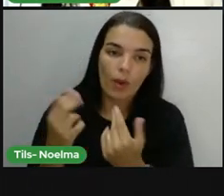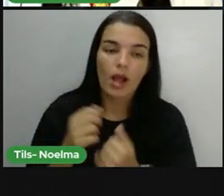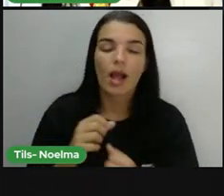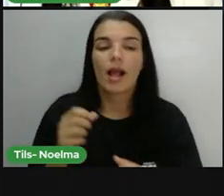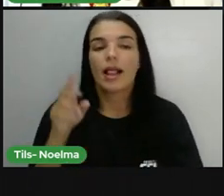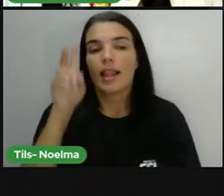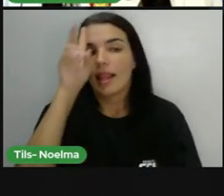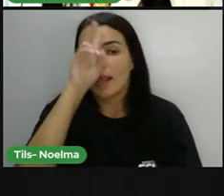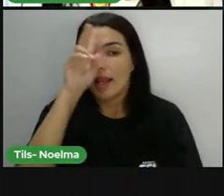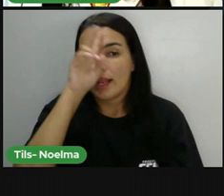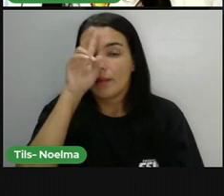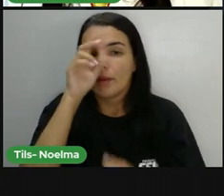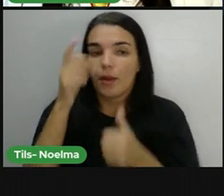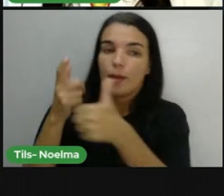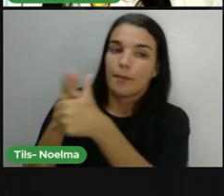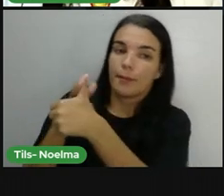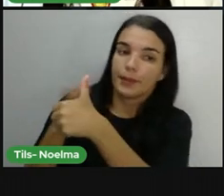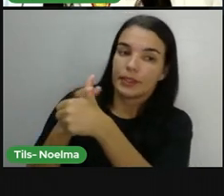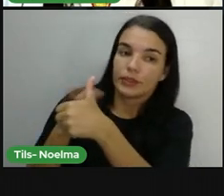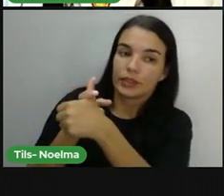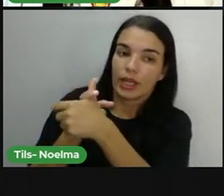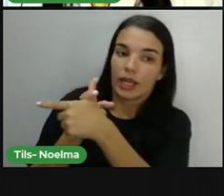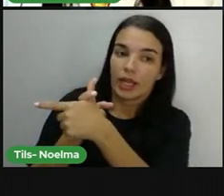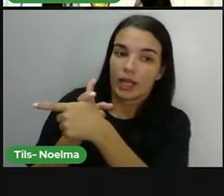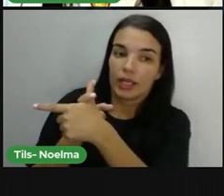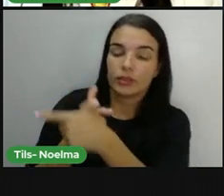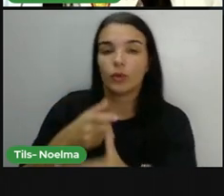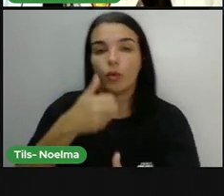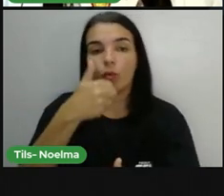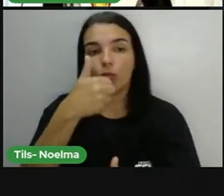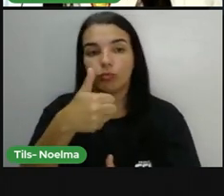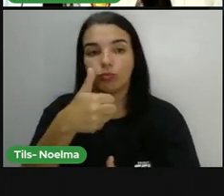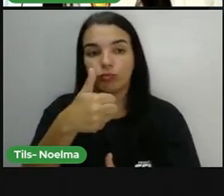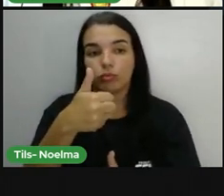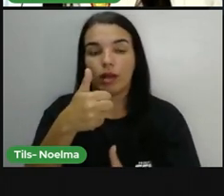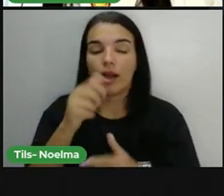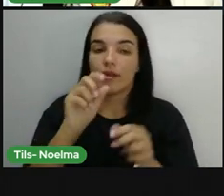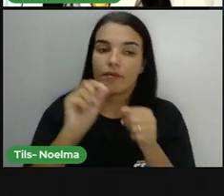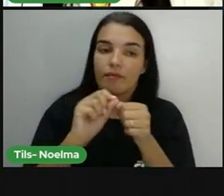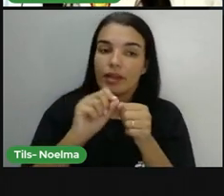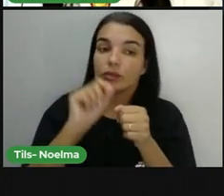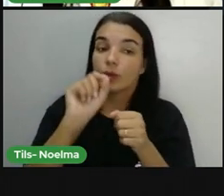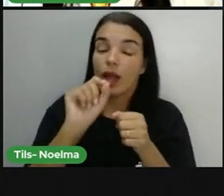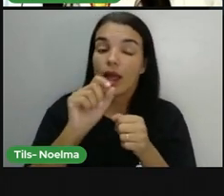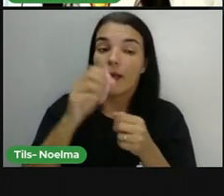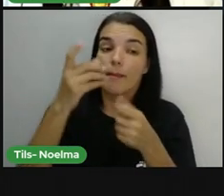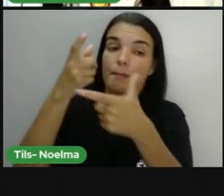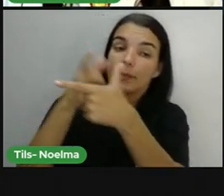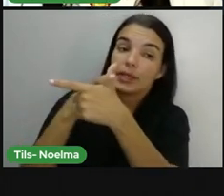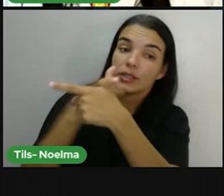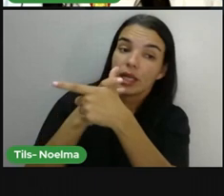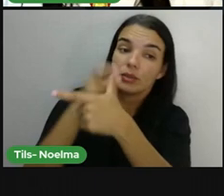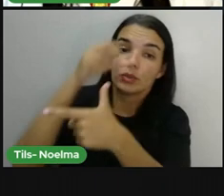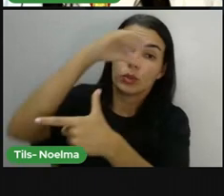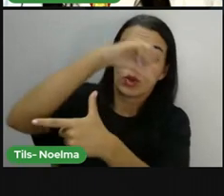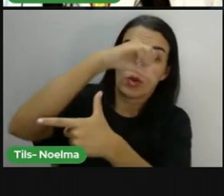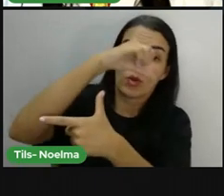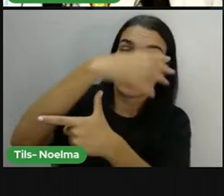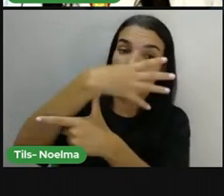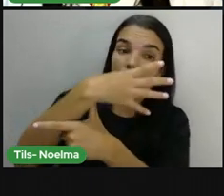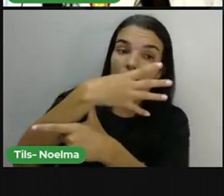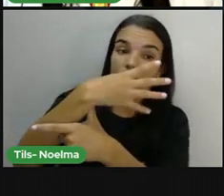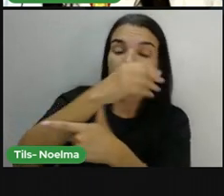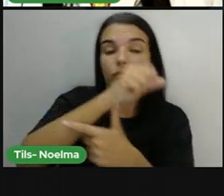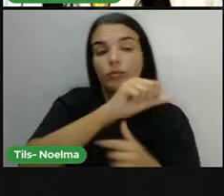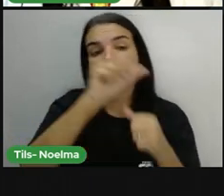Na continha aí, vai ficar como? O 1, ele diminui 9? Não, pega emprestado. E aí, no lugar do